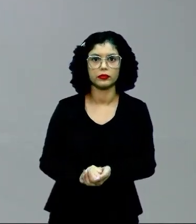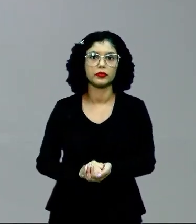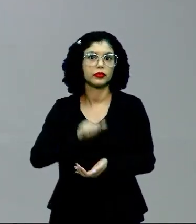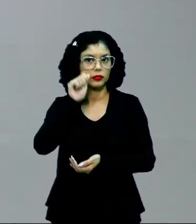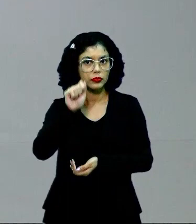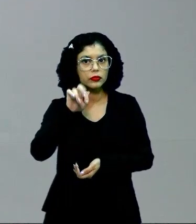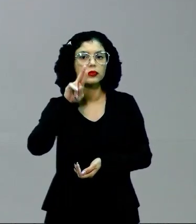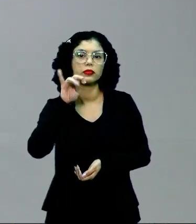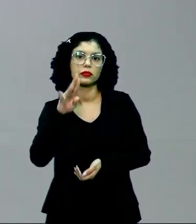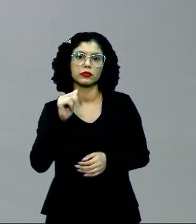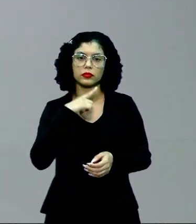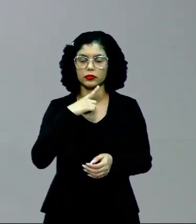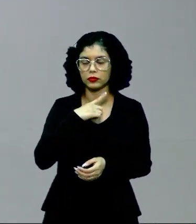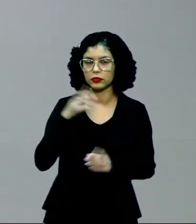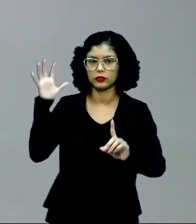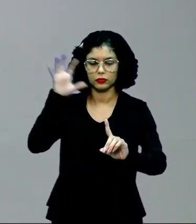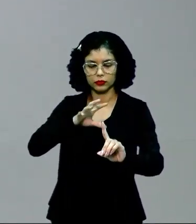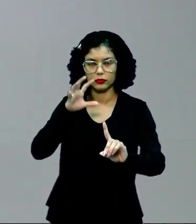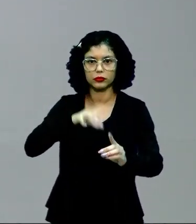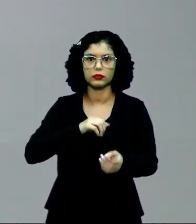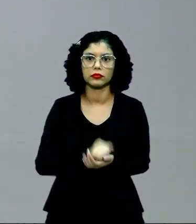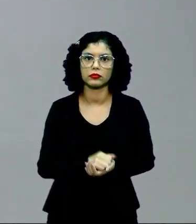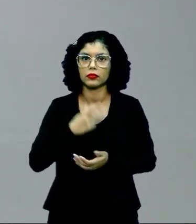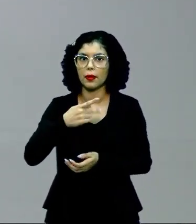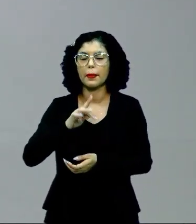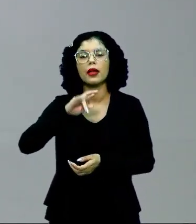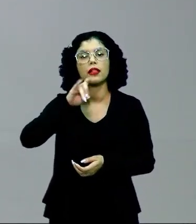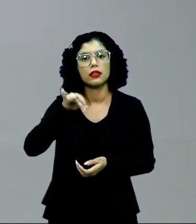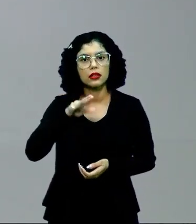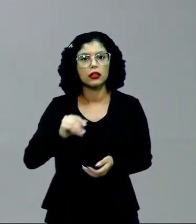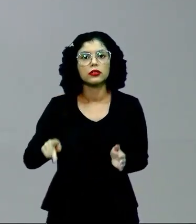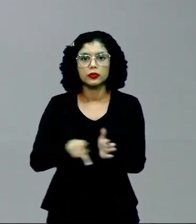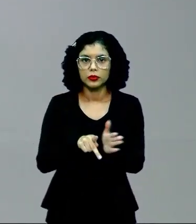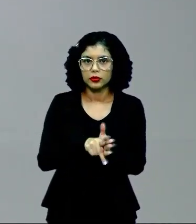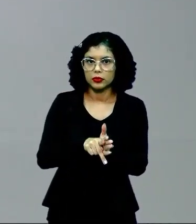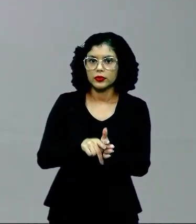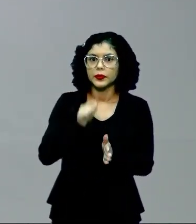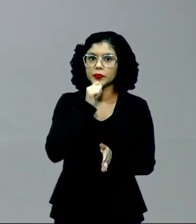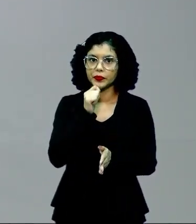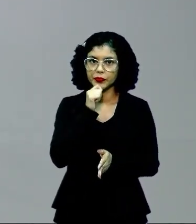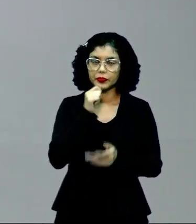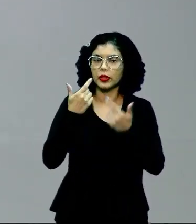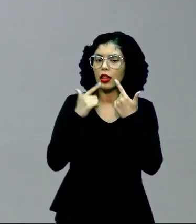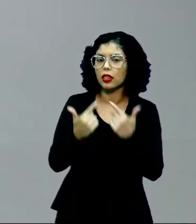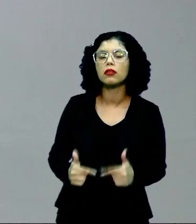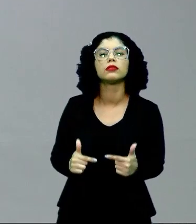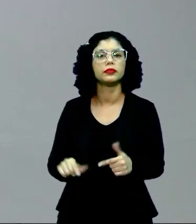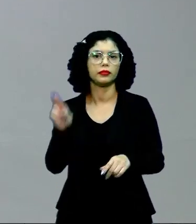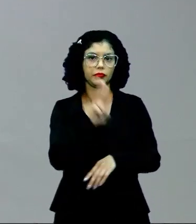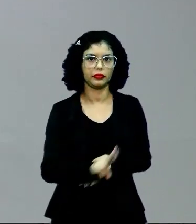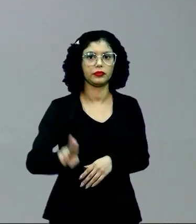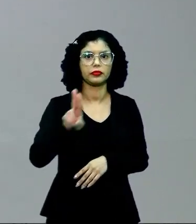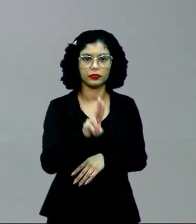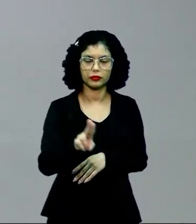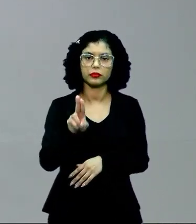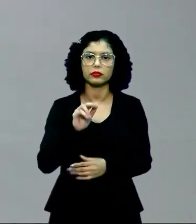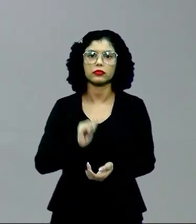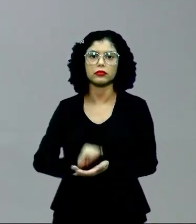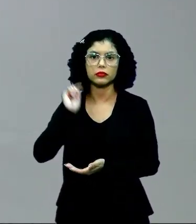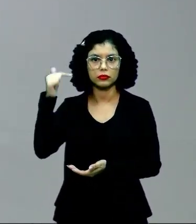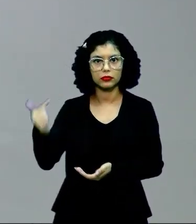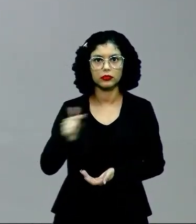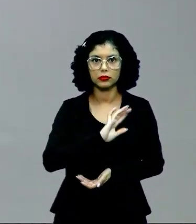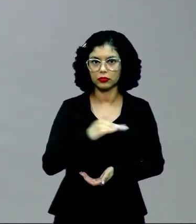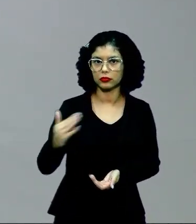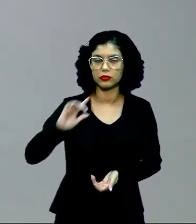Augusto dos Anjos, ele tem sim uma influência parnasiana, obviamente, a linguagem que ele utiliza ali,